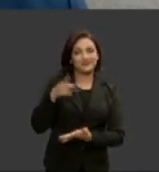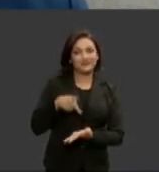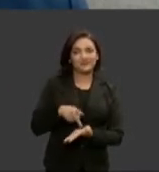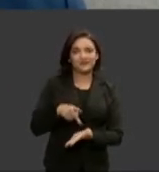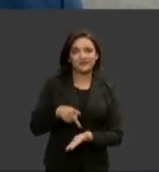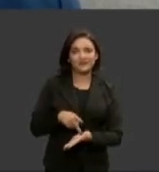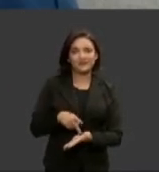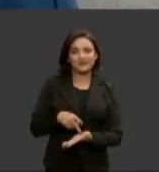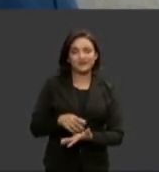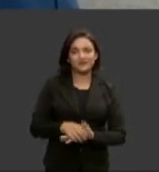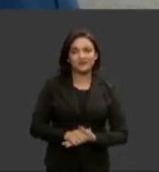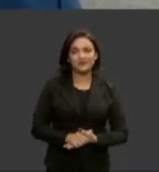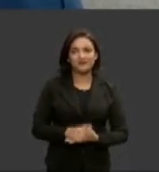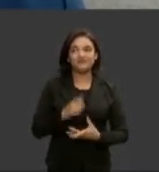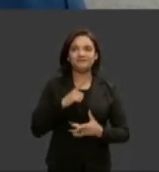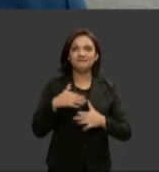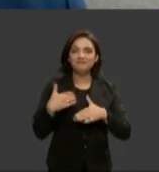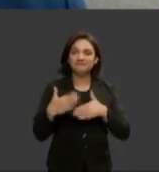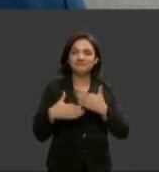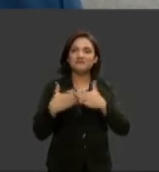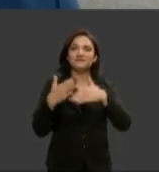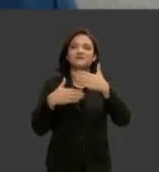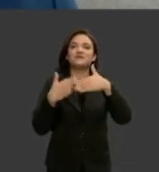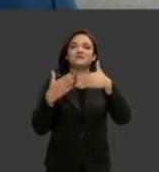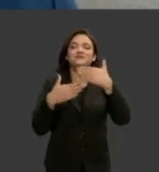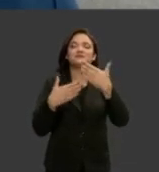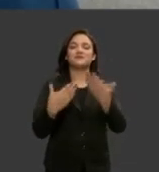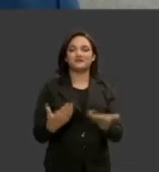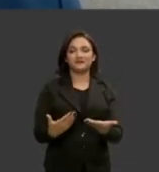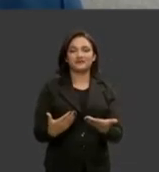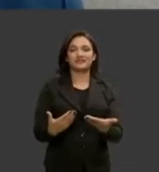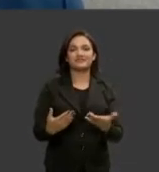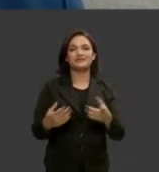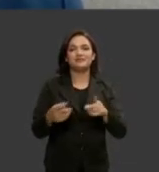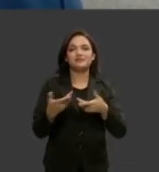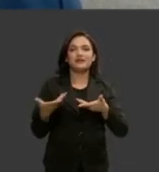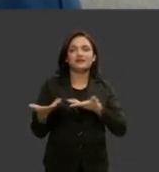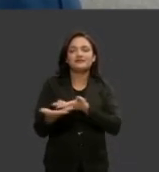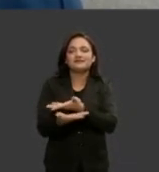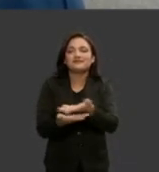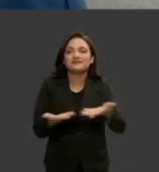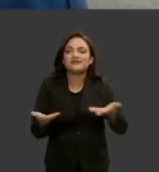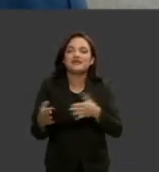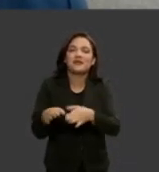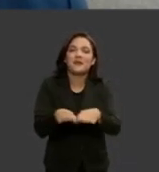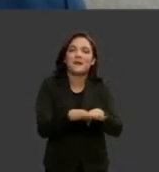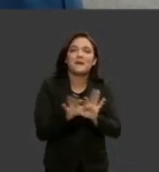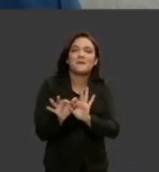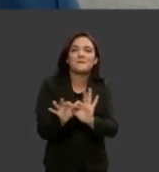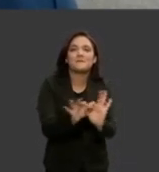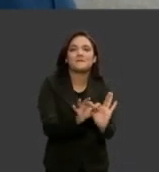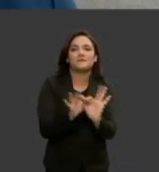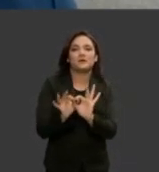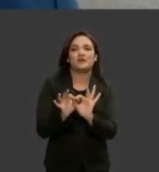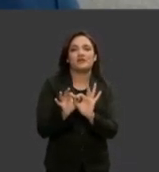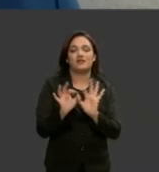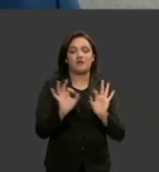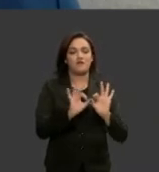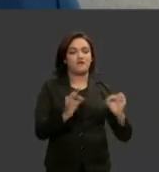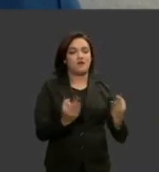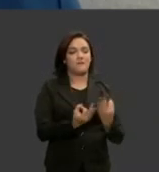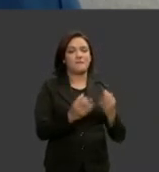crescimento no desenvolvimento na harmonia na estrutura familiar